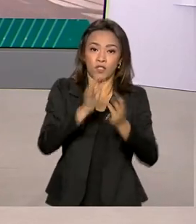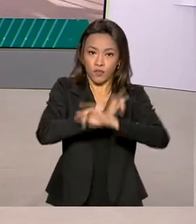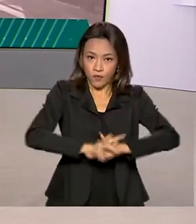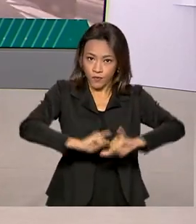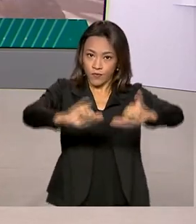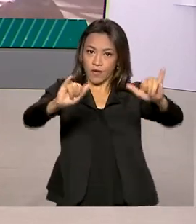União de hoje.